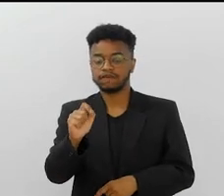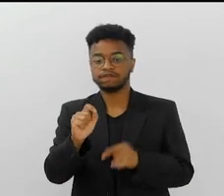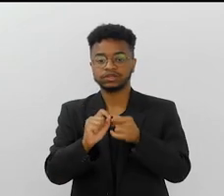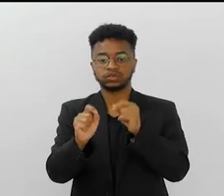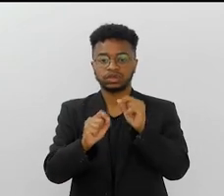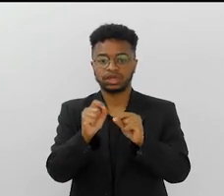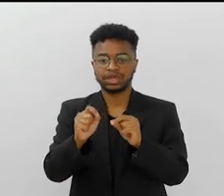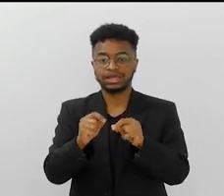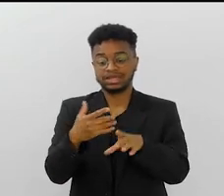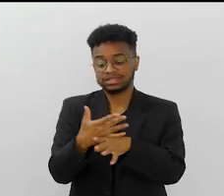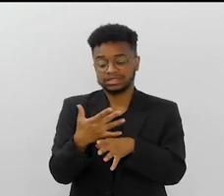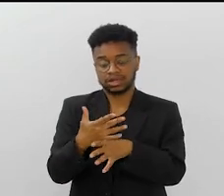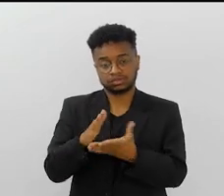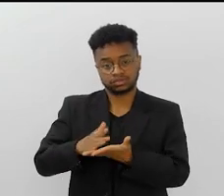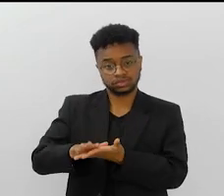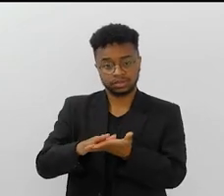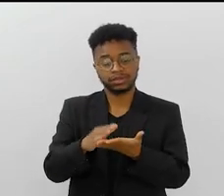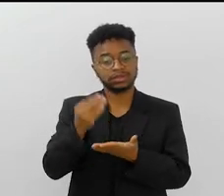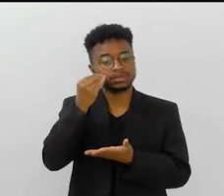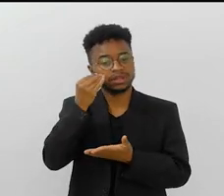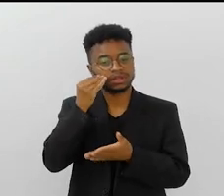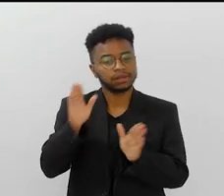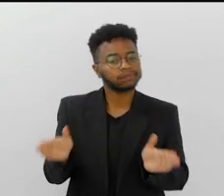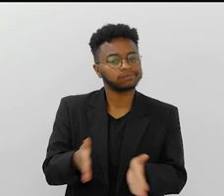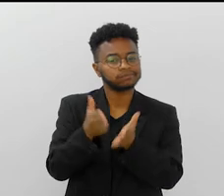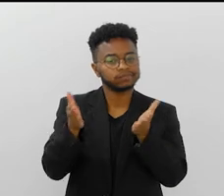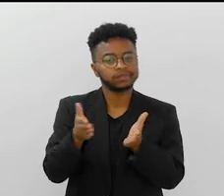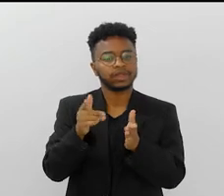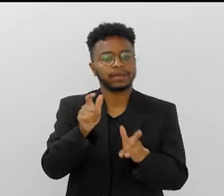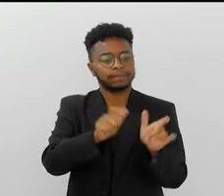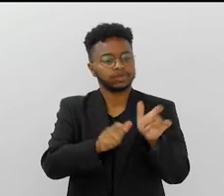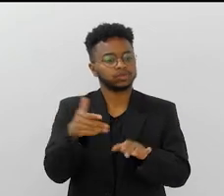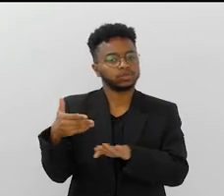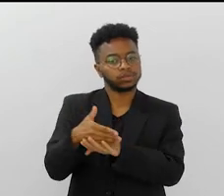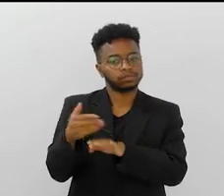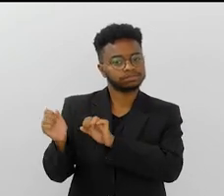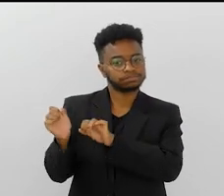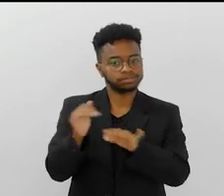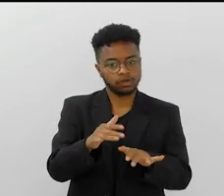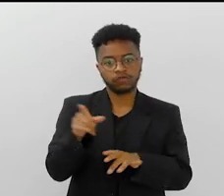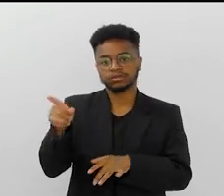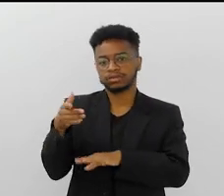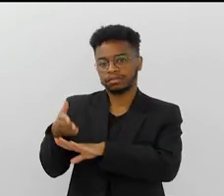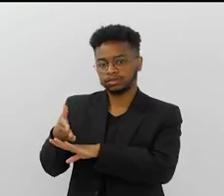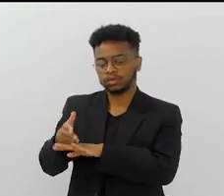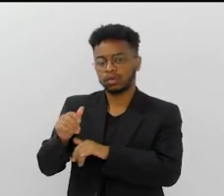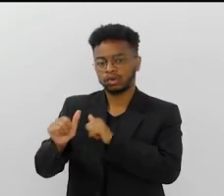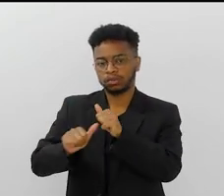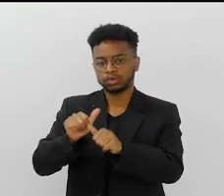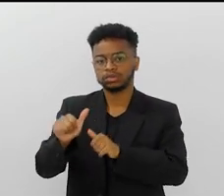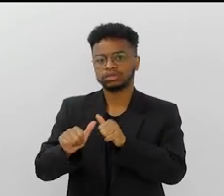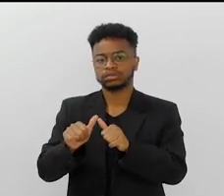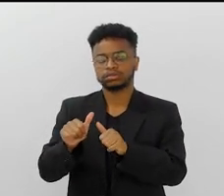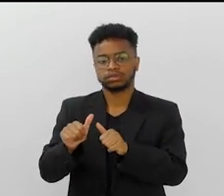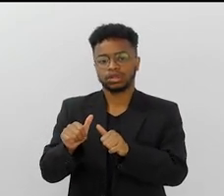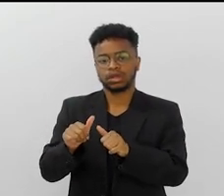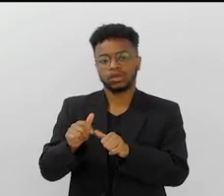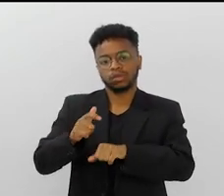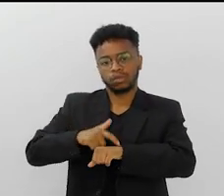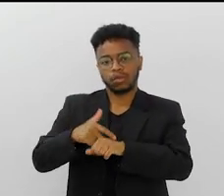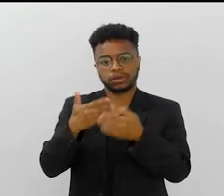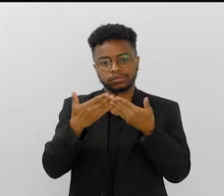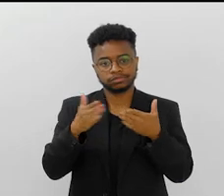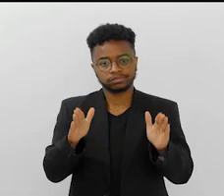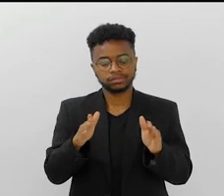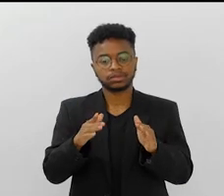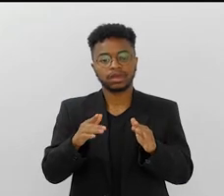movimentar a cidade do samba como equipamento público. A cidade do samba, que você participou da mudança, para lá,